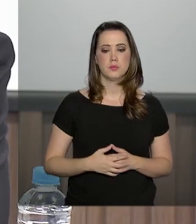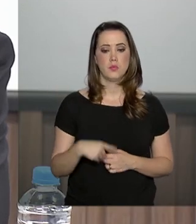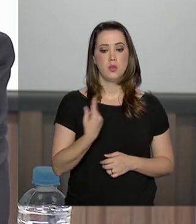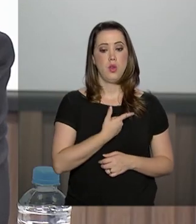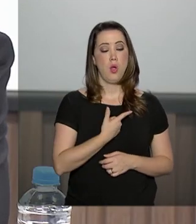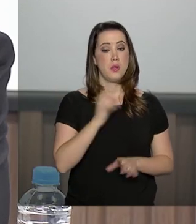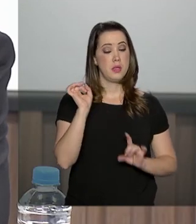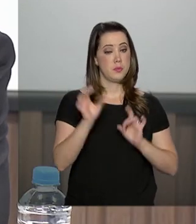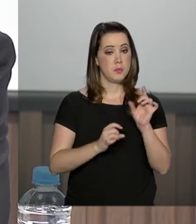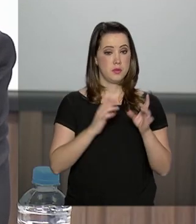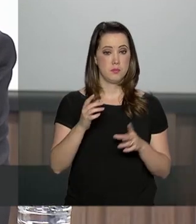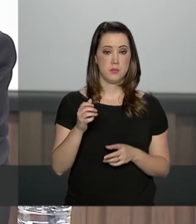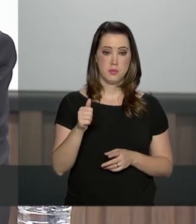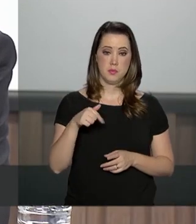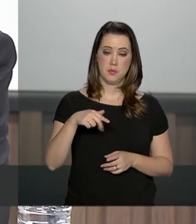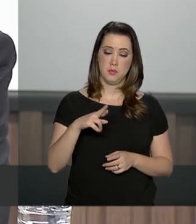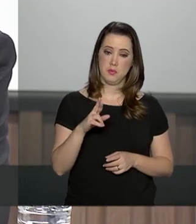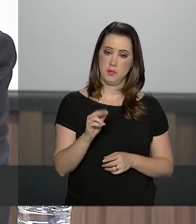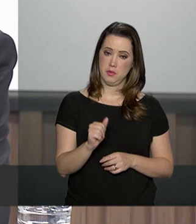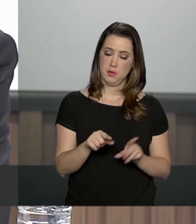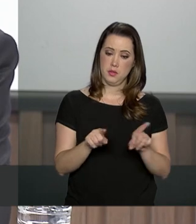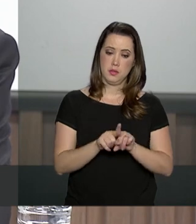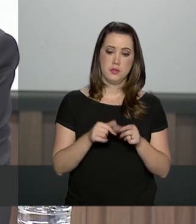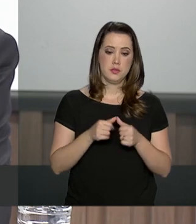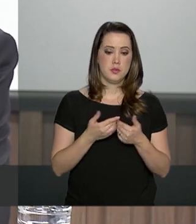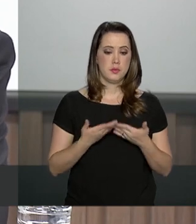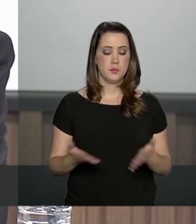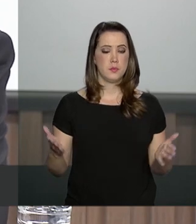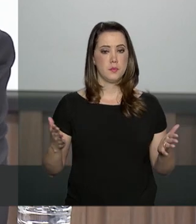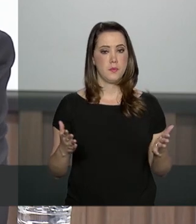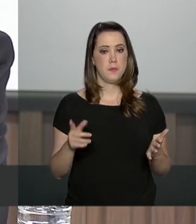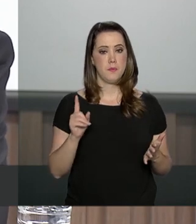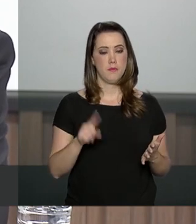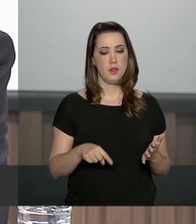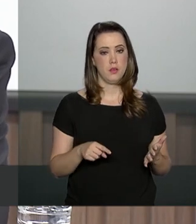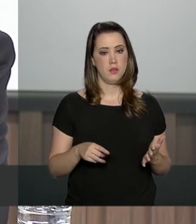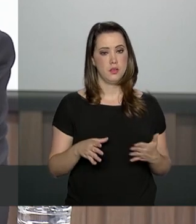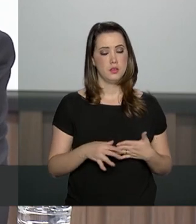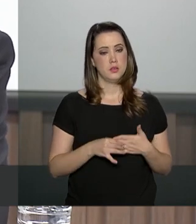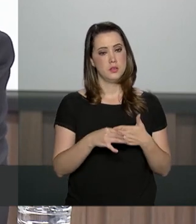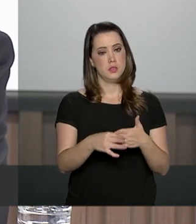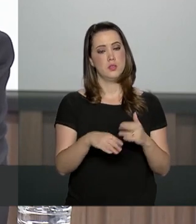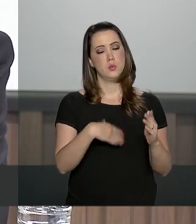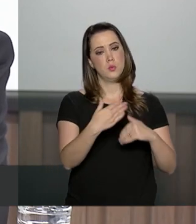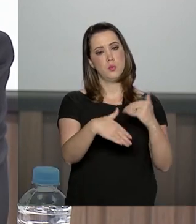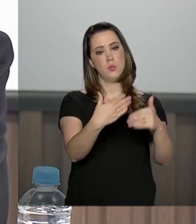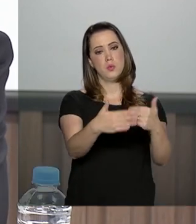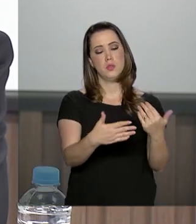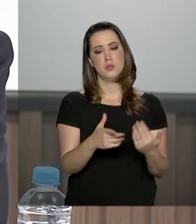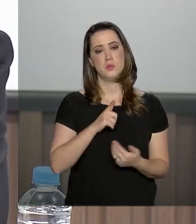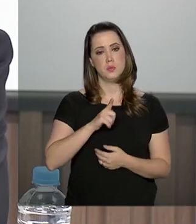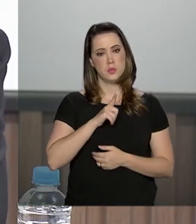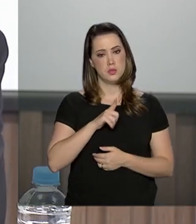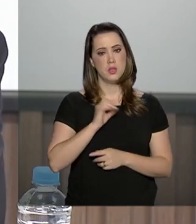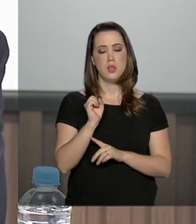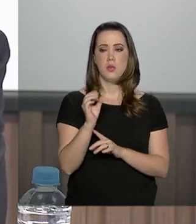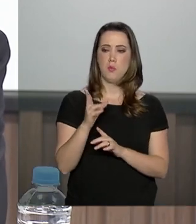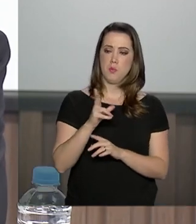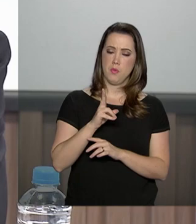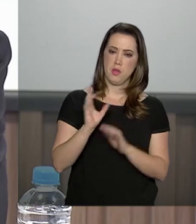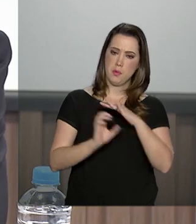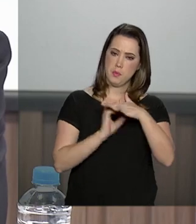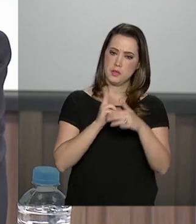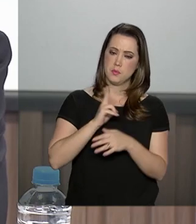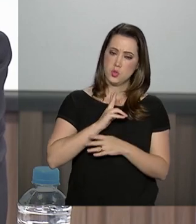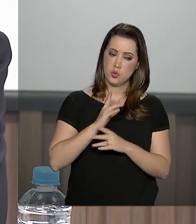Angra, estamos aqui conduzindo um processo para ter um sócio privado